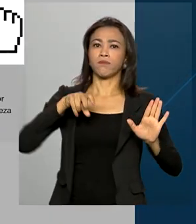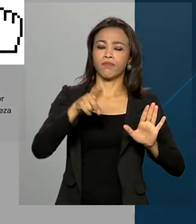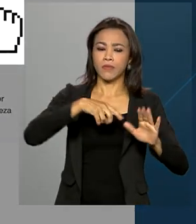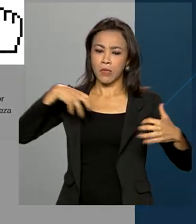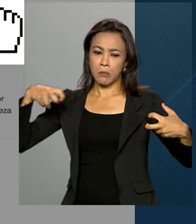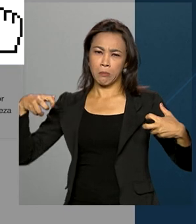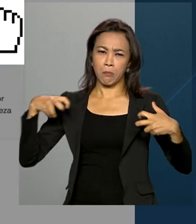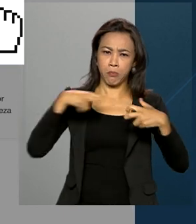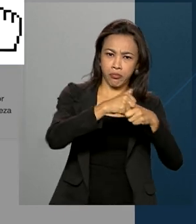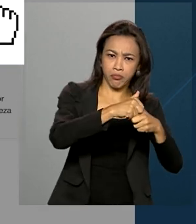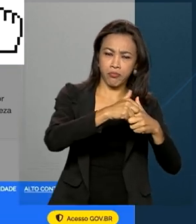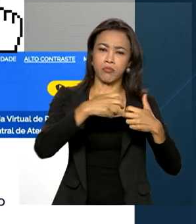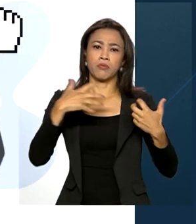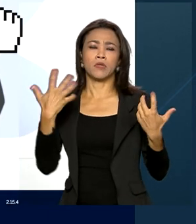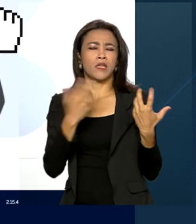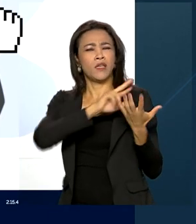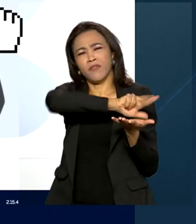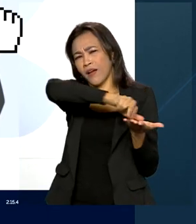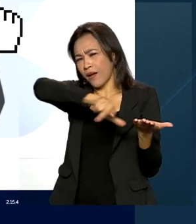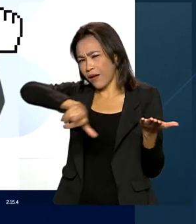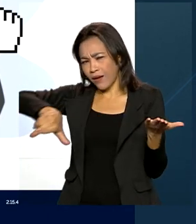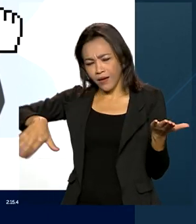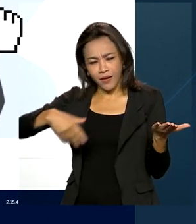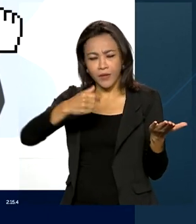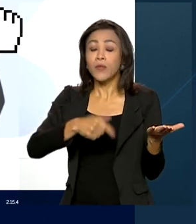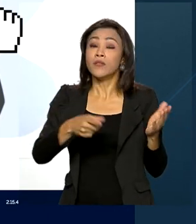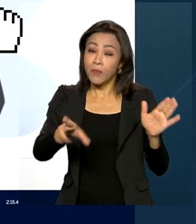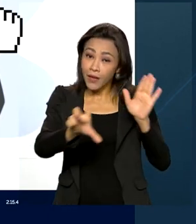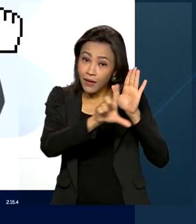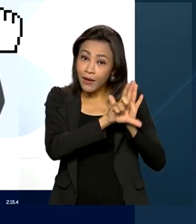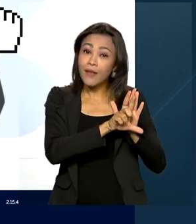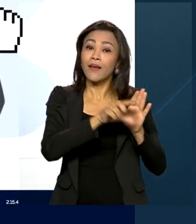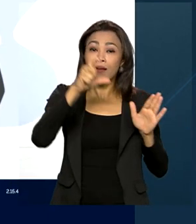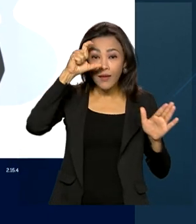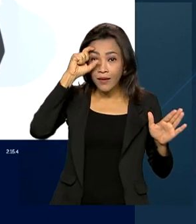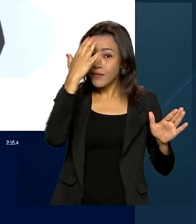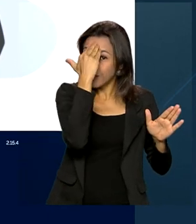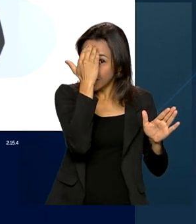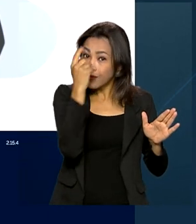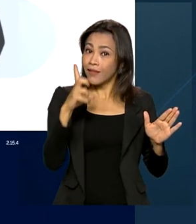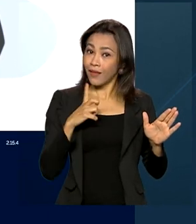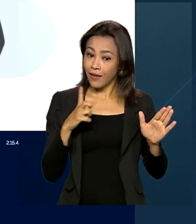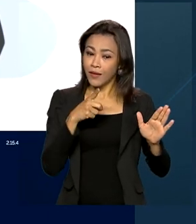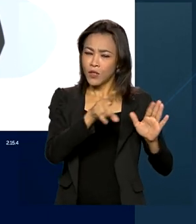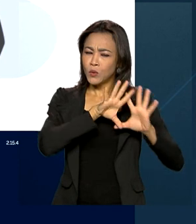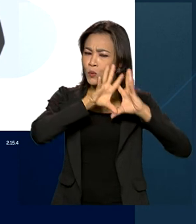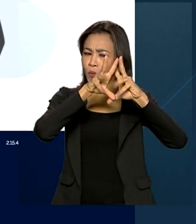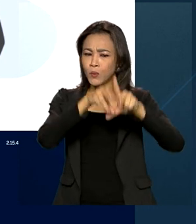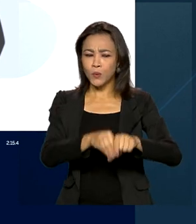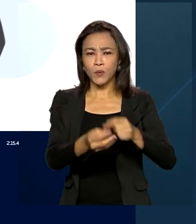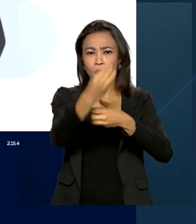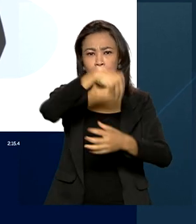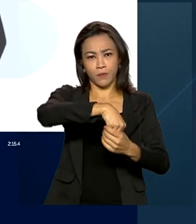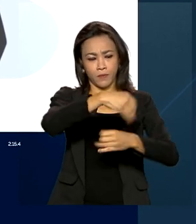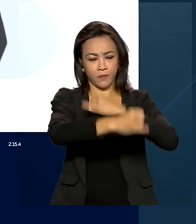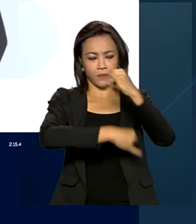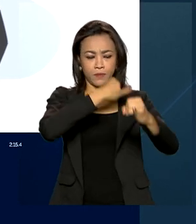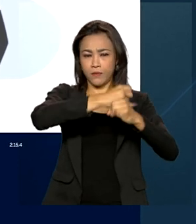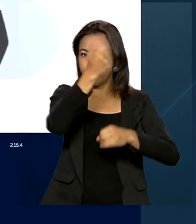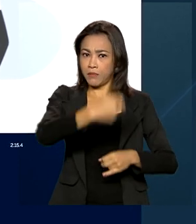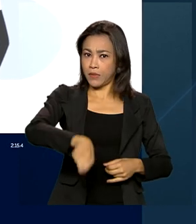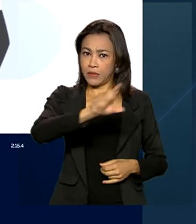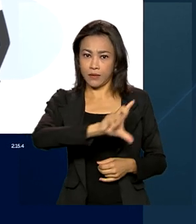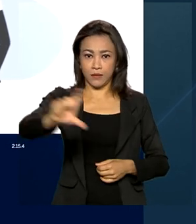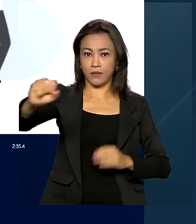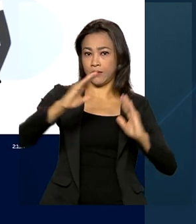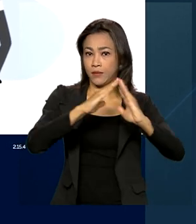trânsito sem vítimas e vários outros, como Lei Maria da Penha. Tudo isso pela internet, sem sair de casa. Depois, é